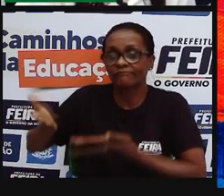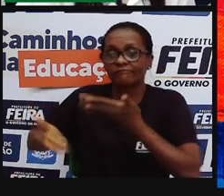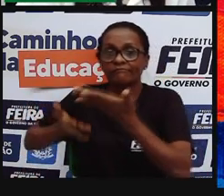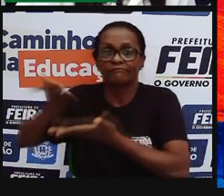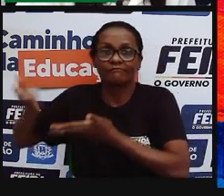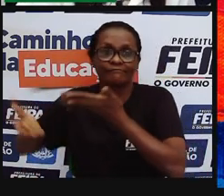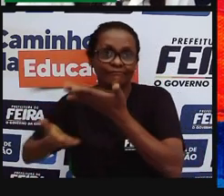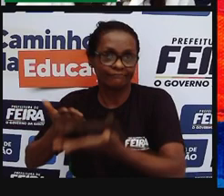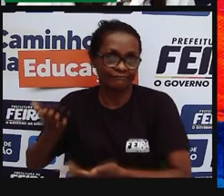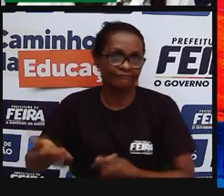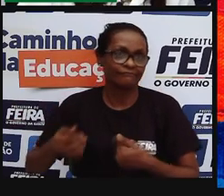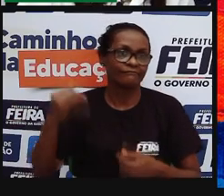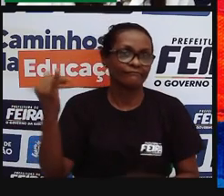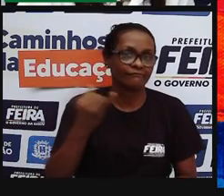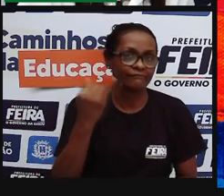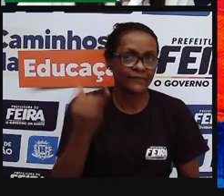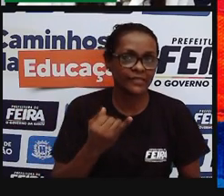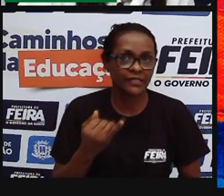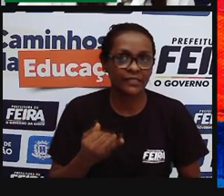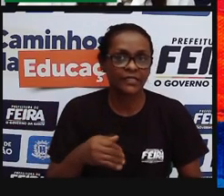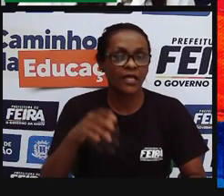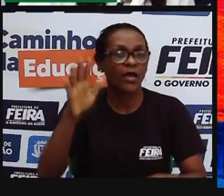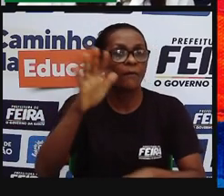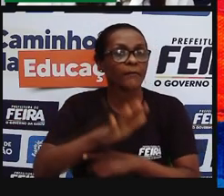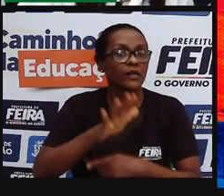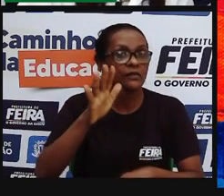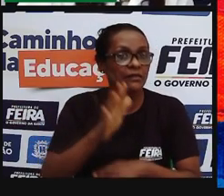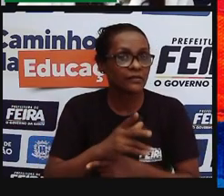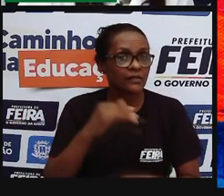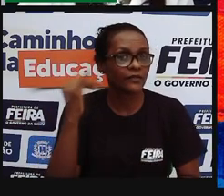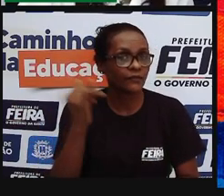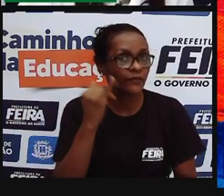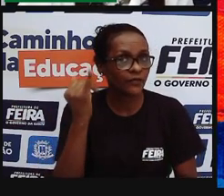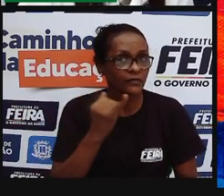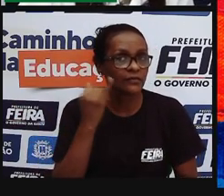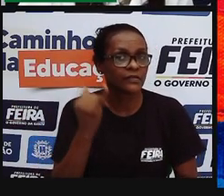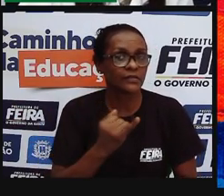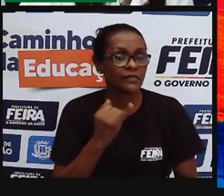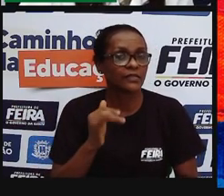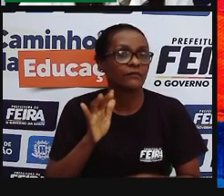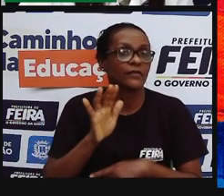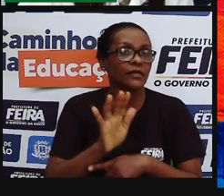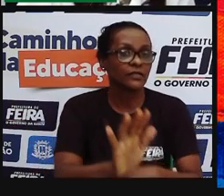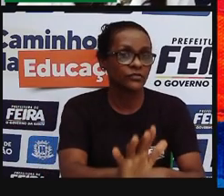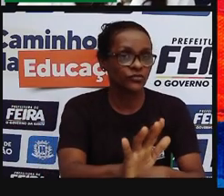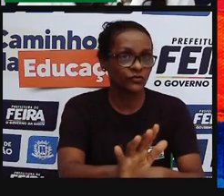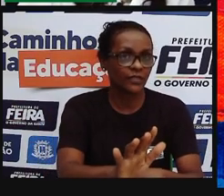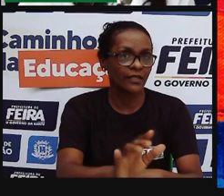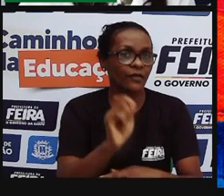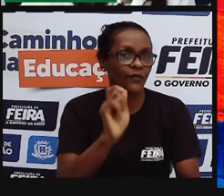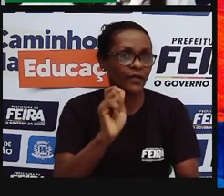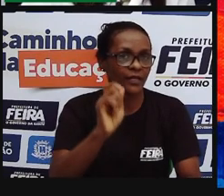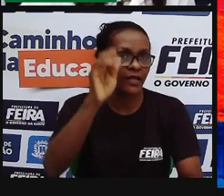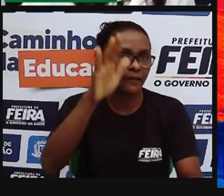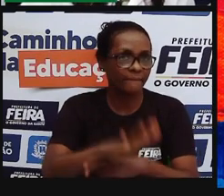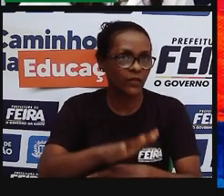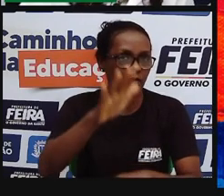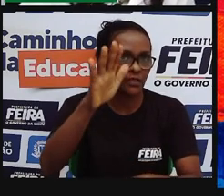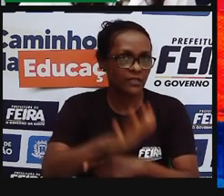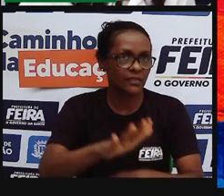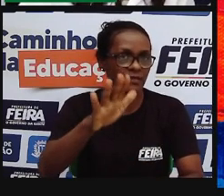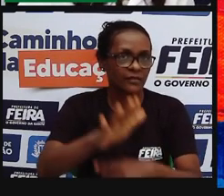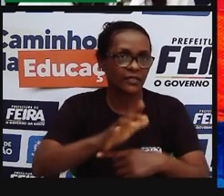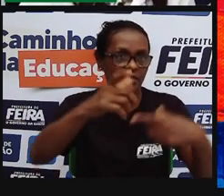então, as unidades de preservação, de conservação, elas vêm como uma estratégia de proteção. Proteção desses